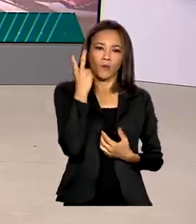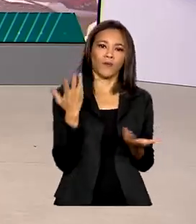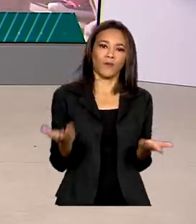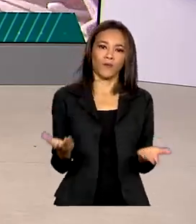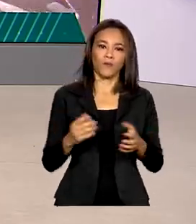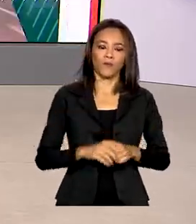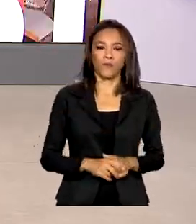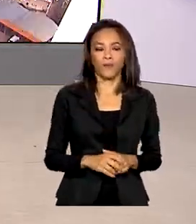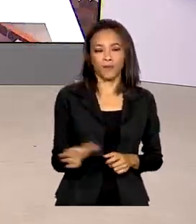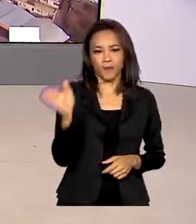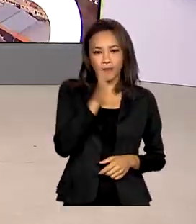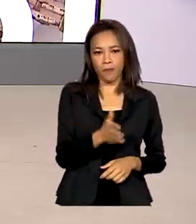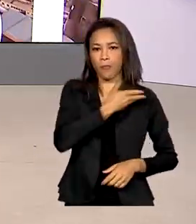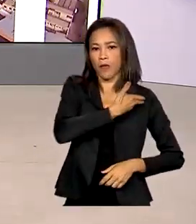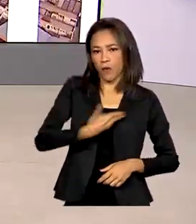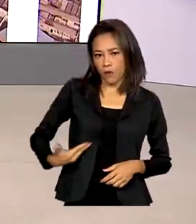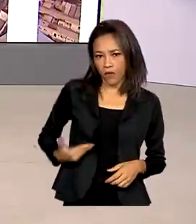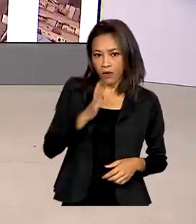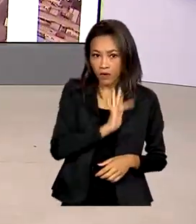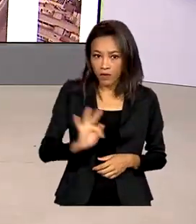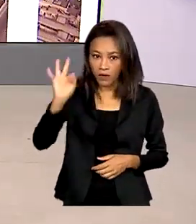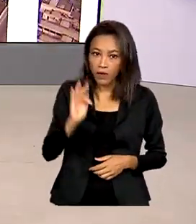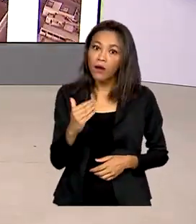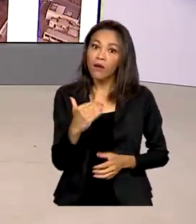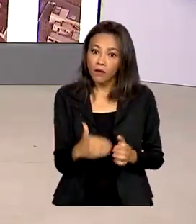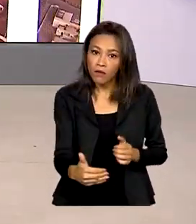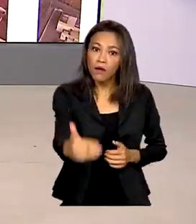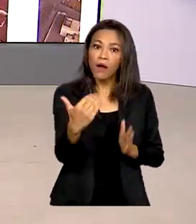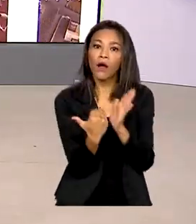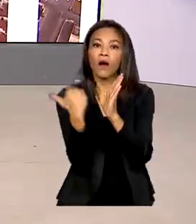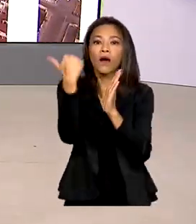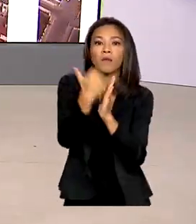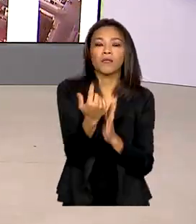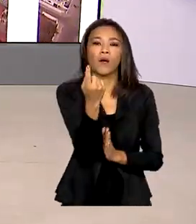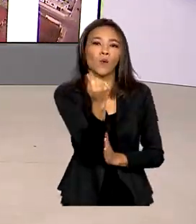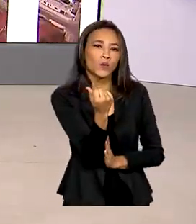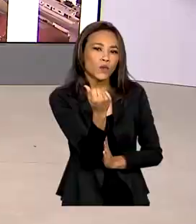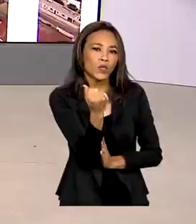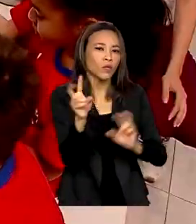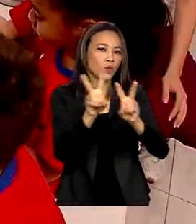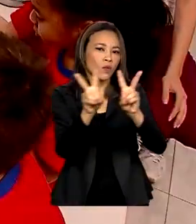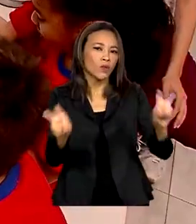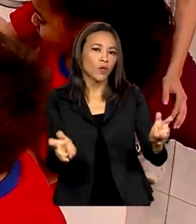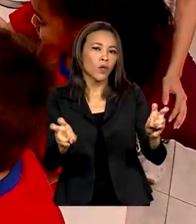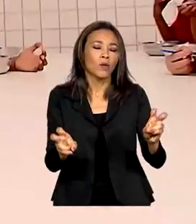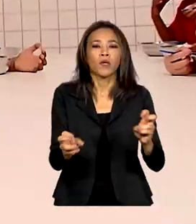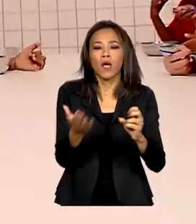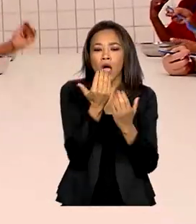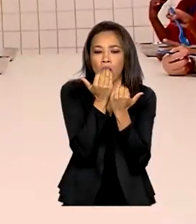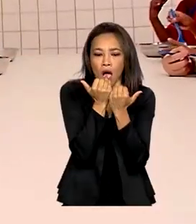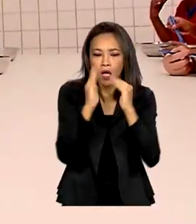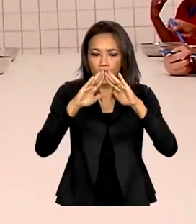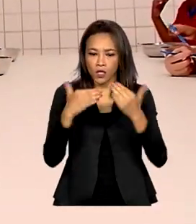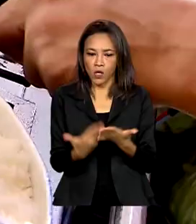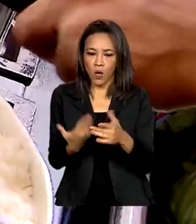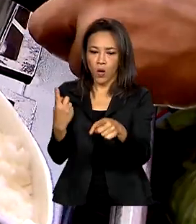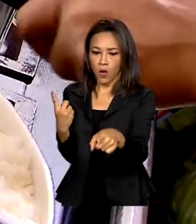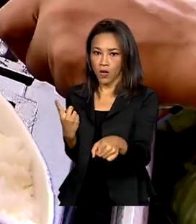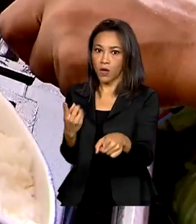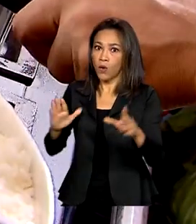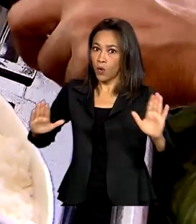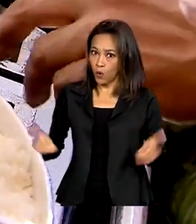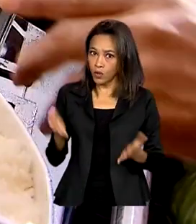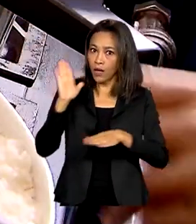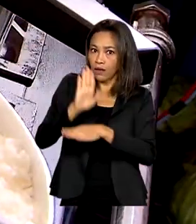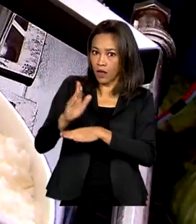O governo federal vai aumentar o dinheiro destinado à merenda escolar. Os novos valores serão anunciados hoje à